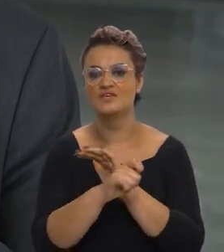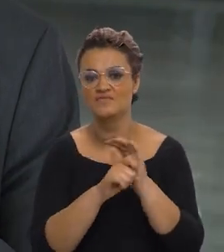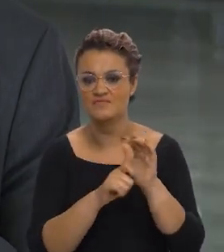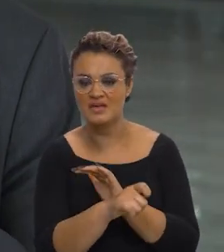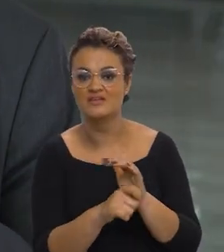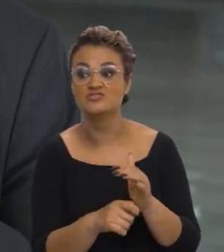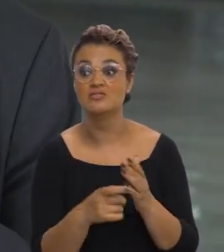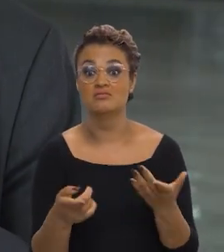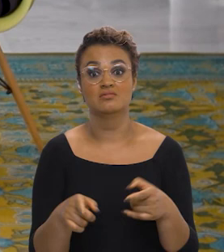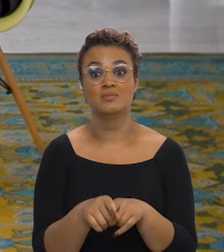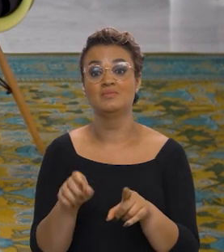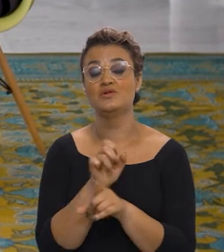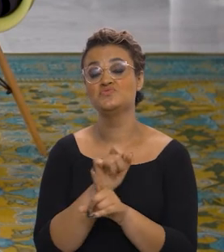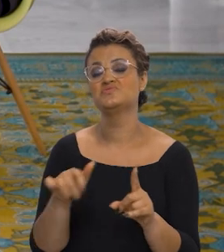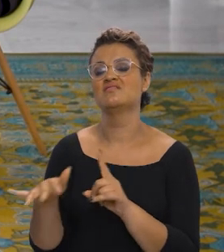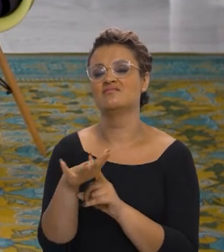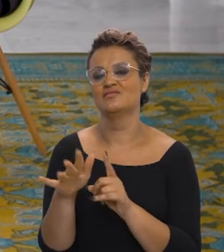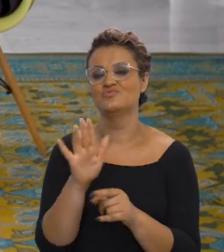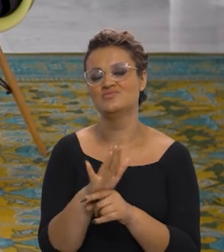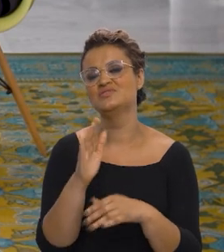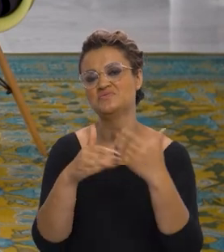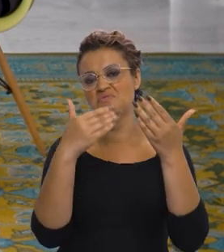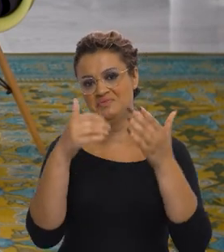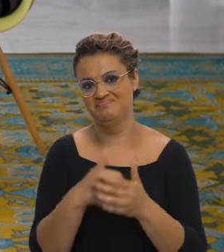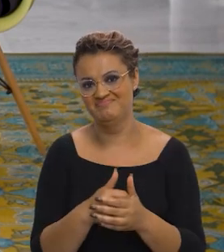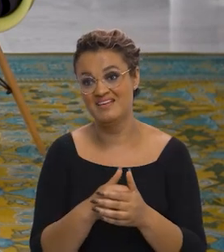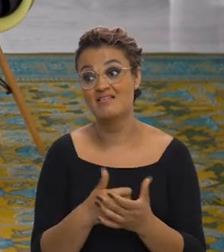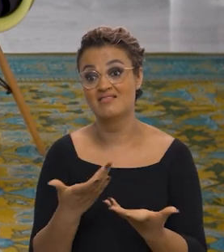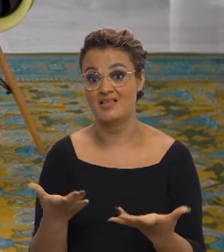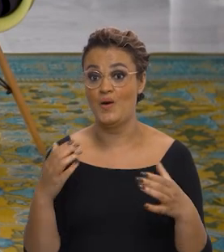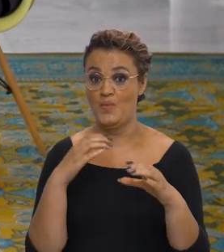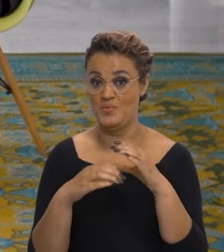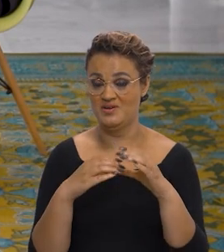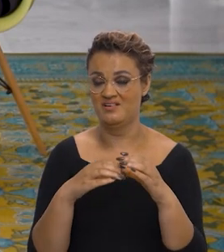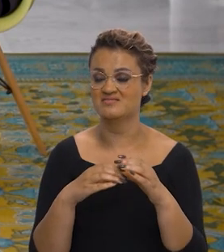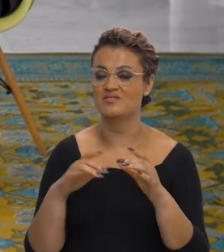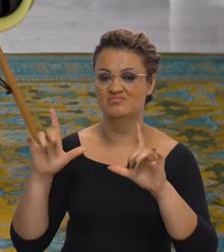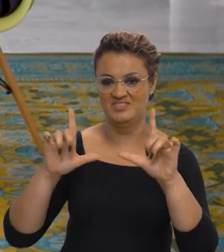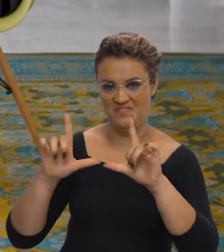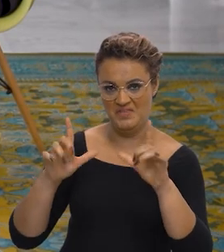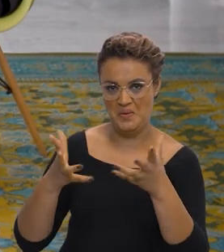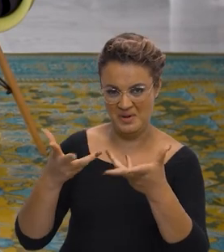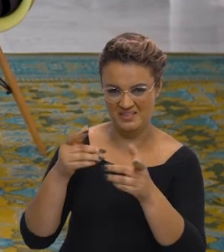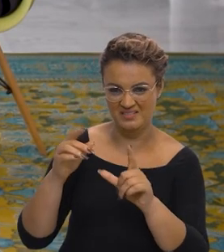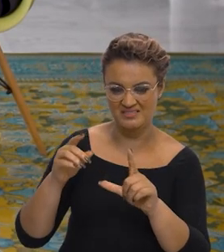investirem e para a própria sociedade se desenvolver. Hoje, a comunicação é um